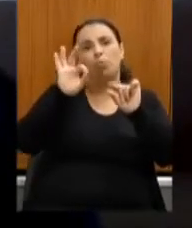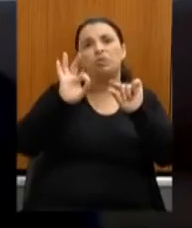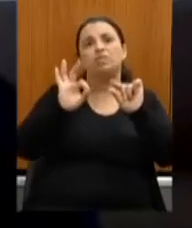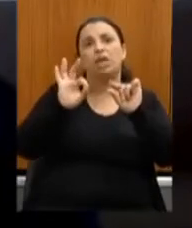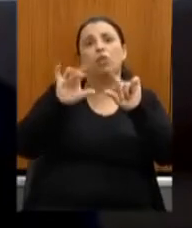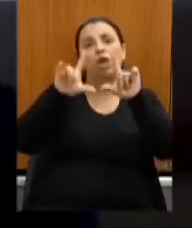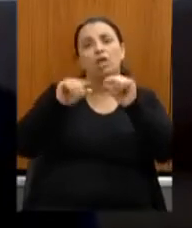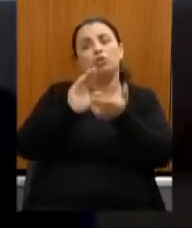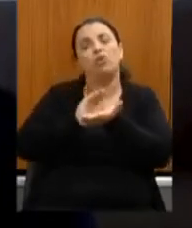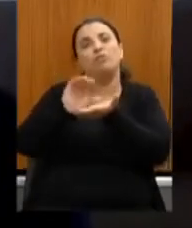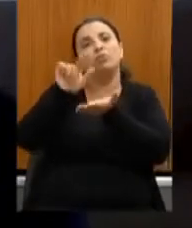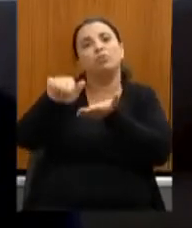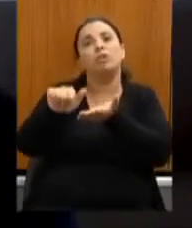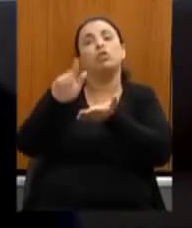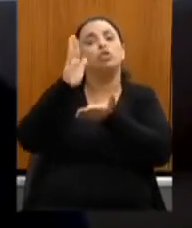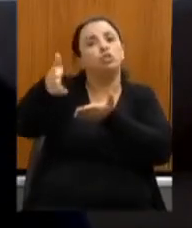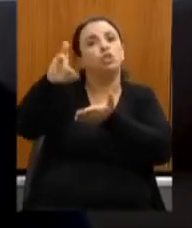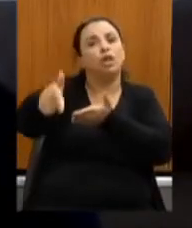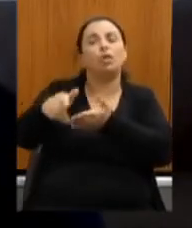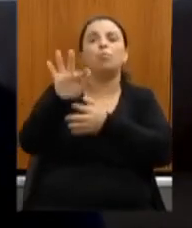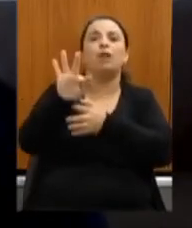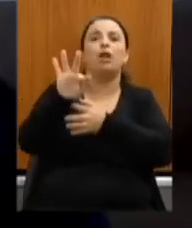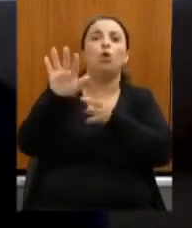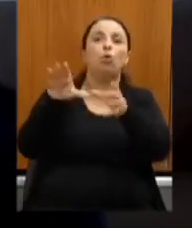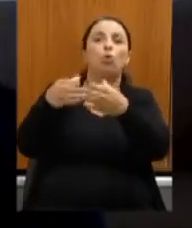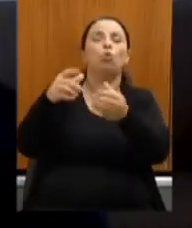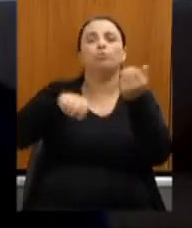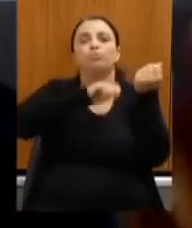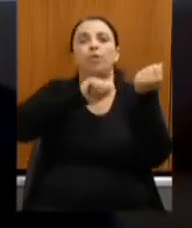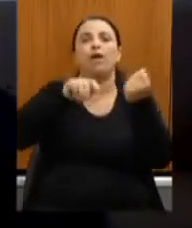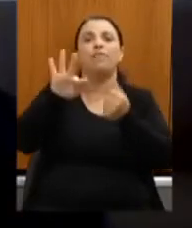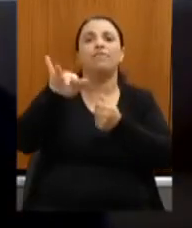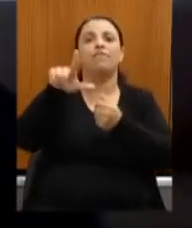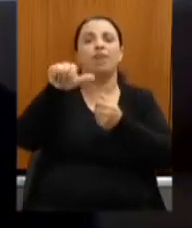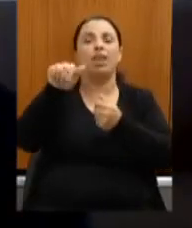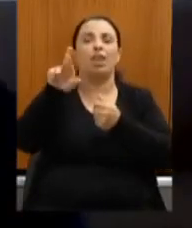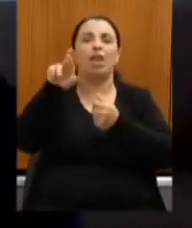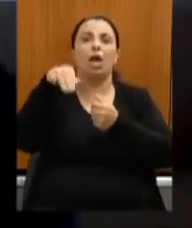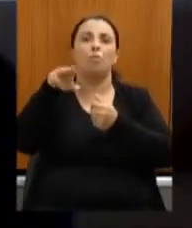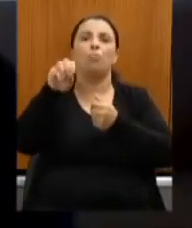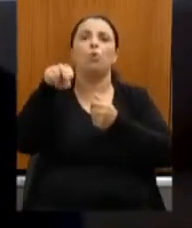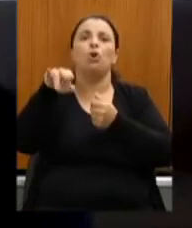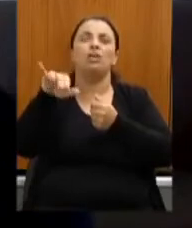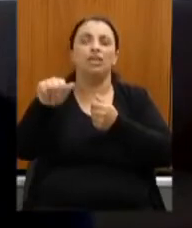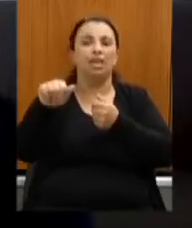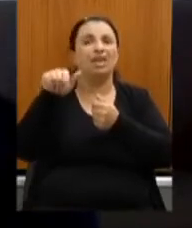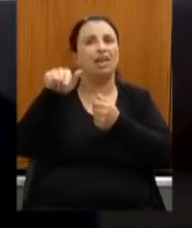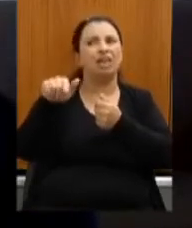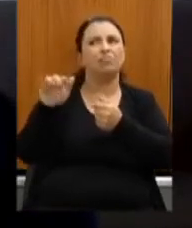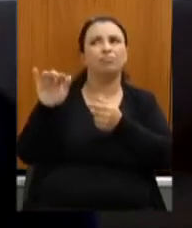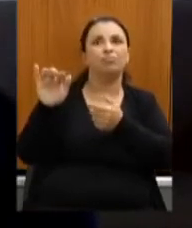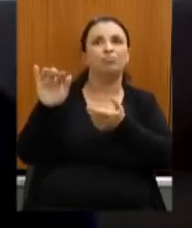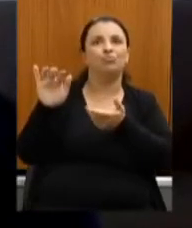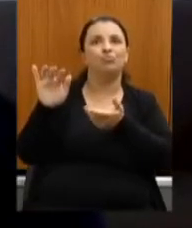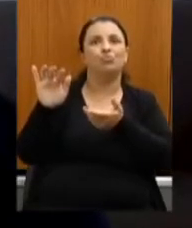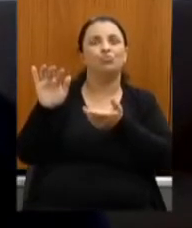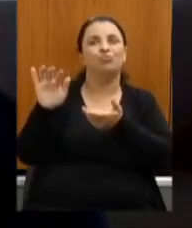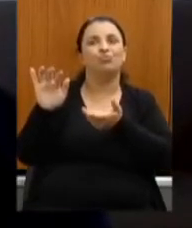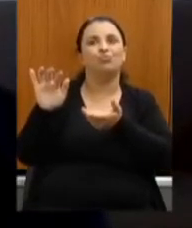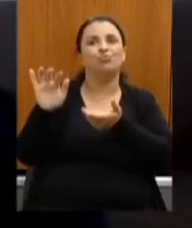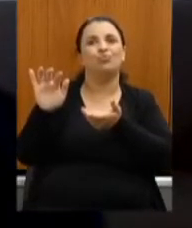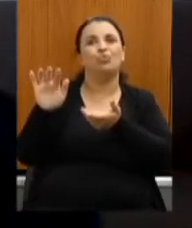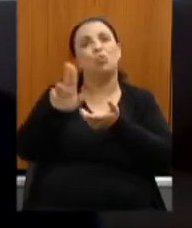colocar 18 milhões no ano nesse aparatoso instrumento de cultura erudita que só